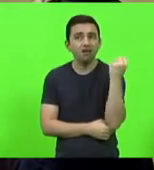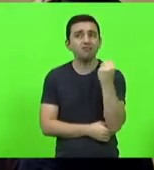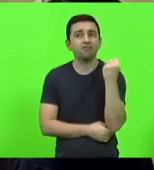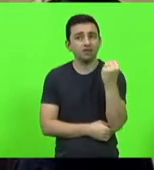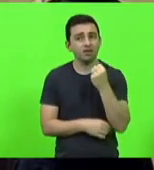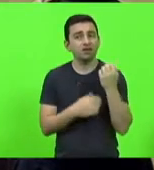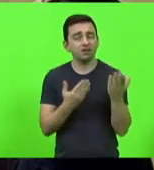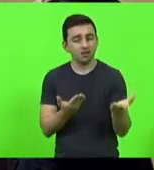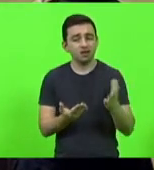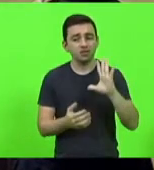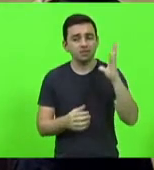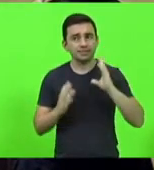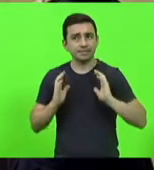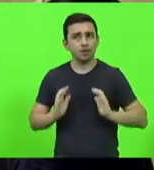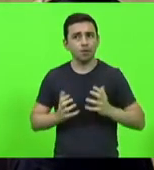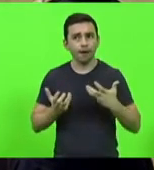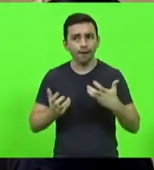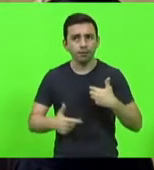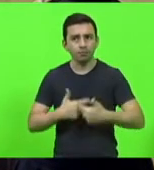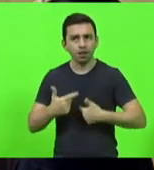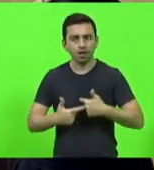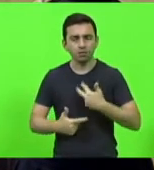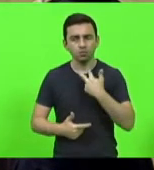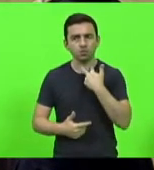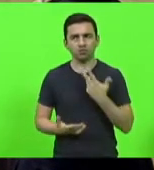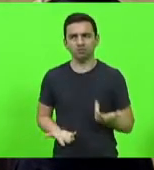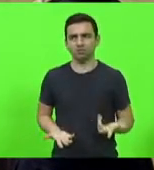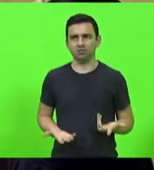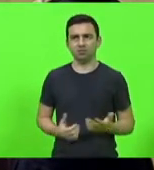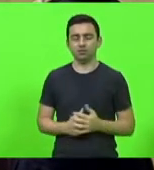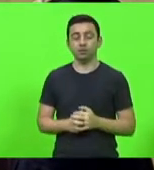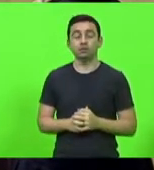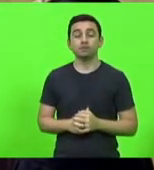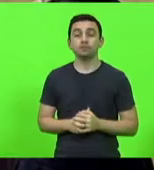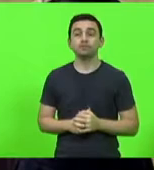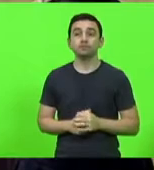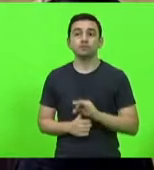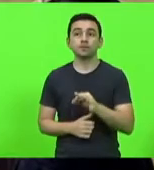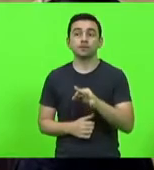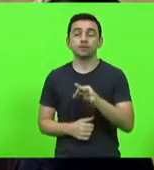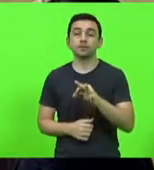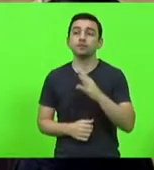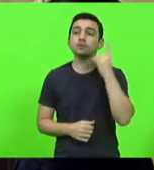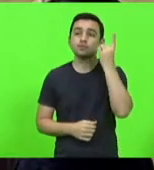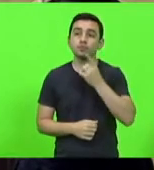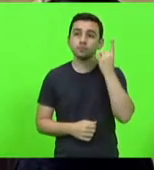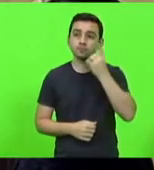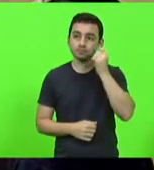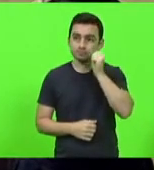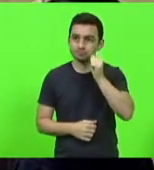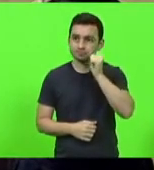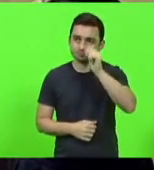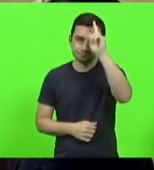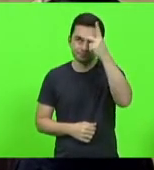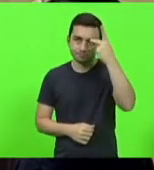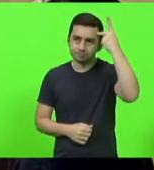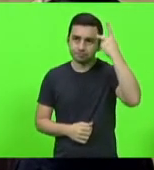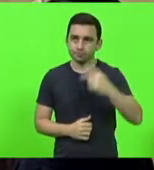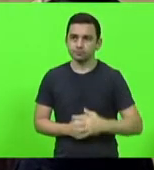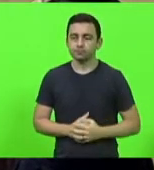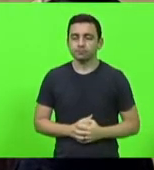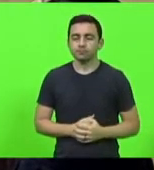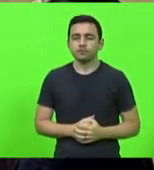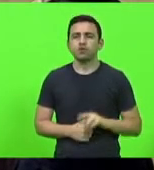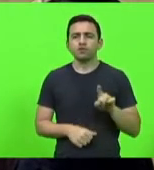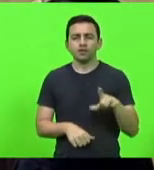o cidadão querer trabalhar e não ter oportunidade. Próxima deputada, deputada Paulinha. Vossa